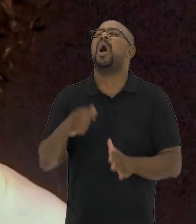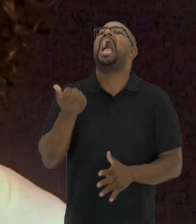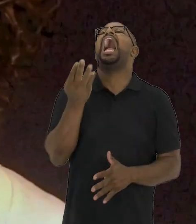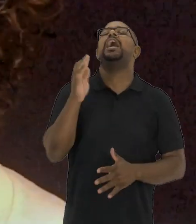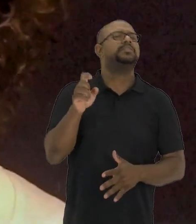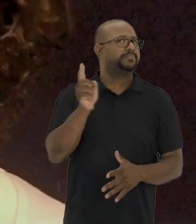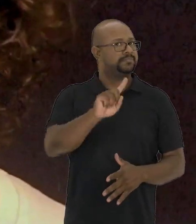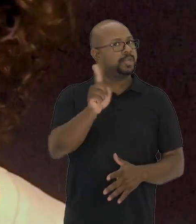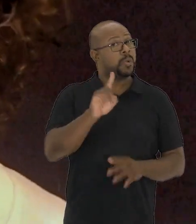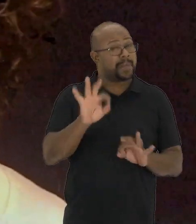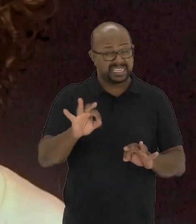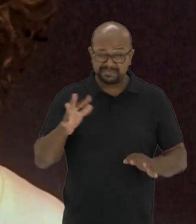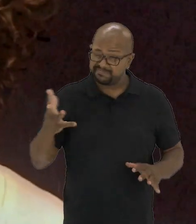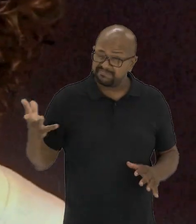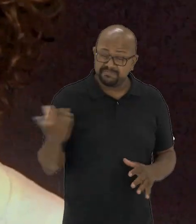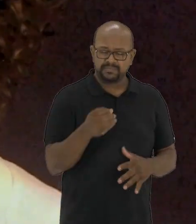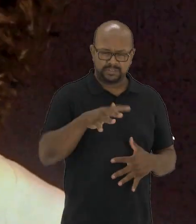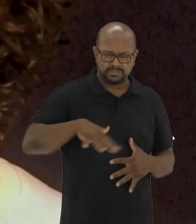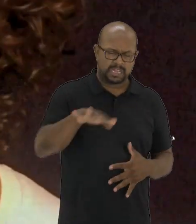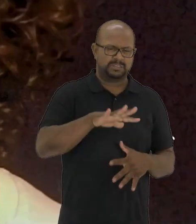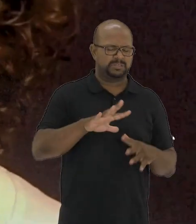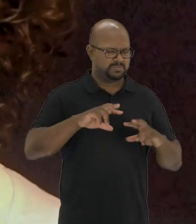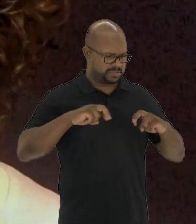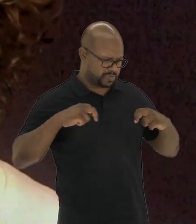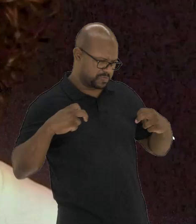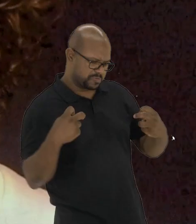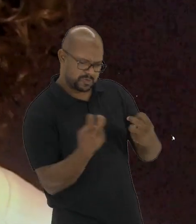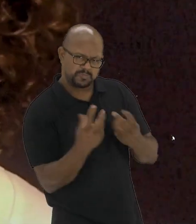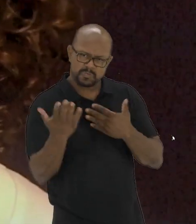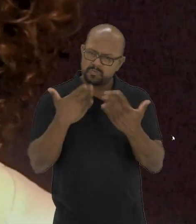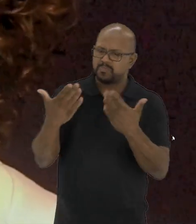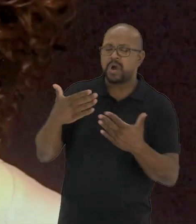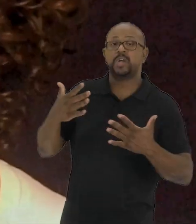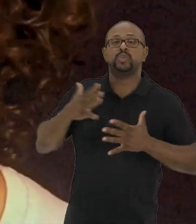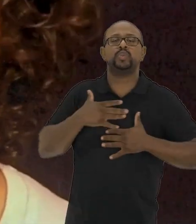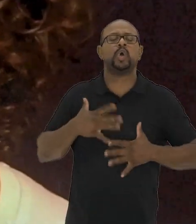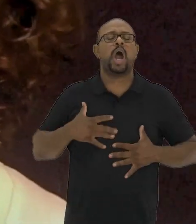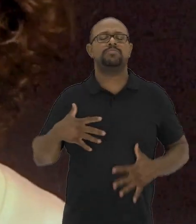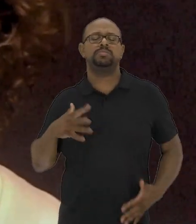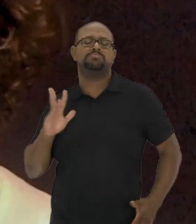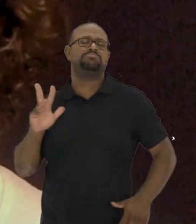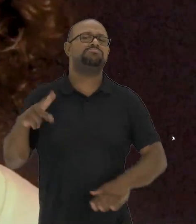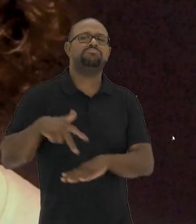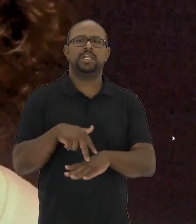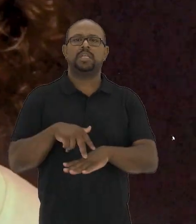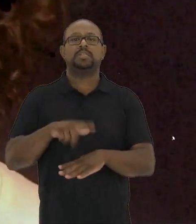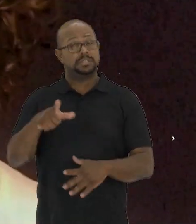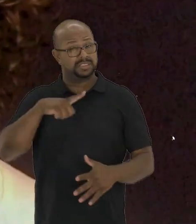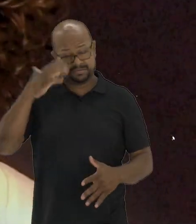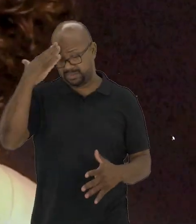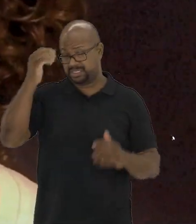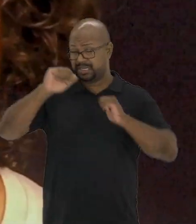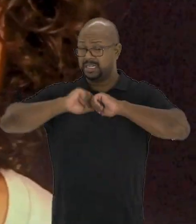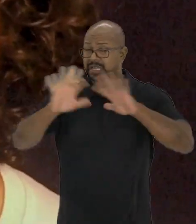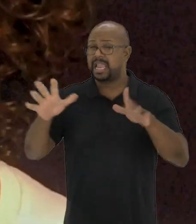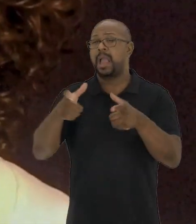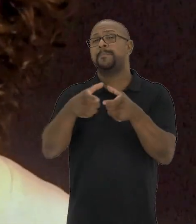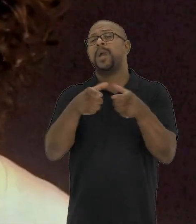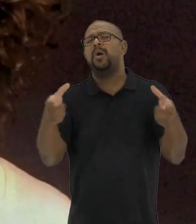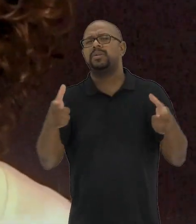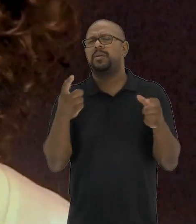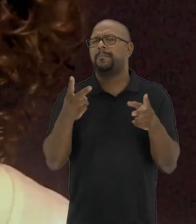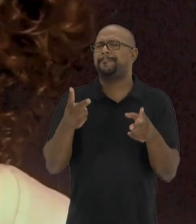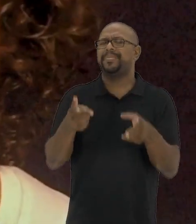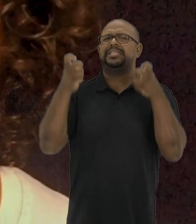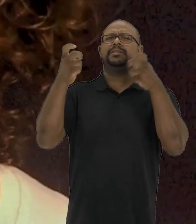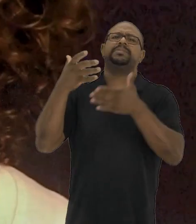configuradas apresentações artísticas, mas um verdadeiro espaço de reunião e congregação dos corpos. Temos que entender que